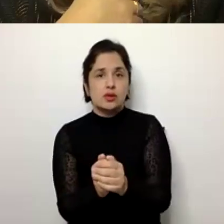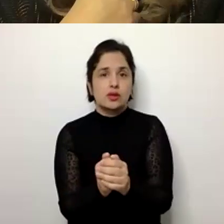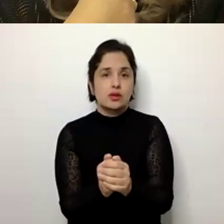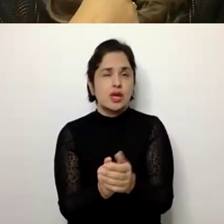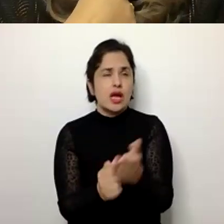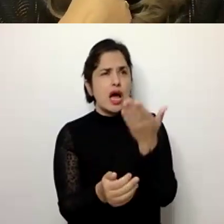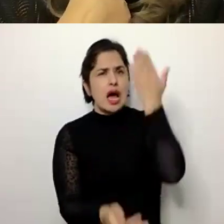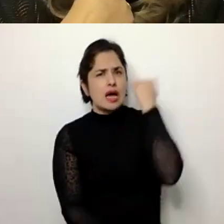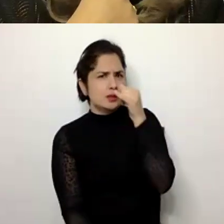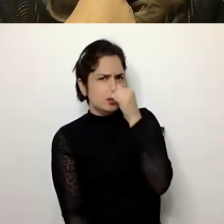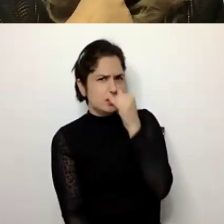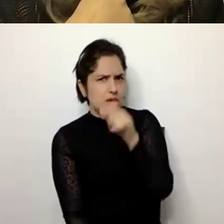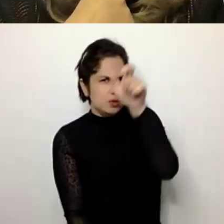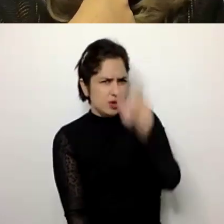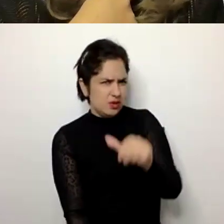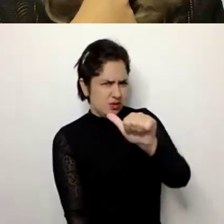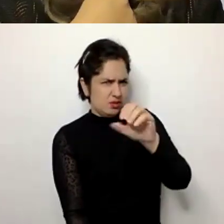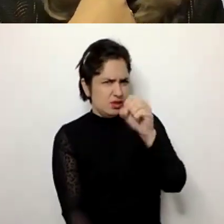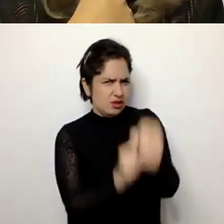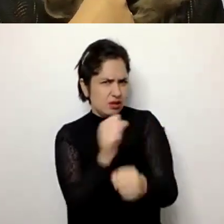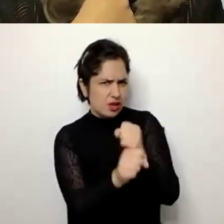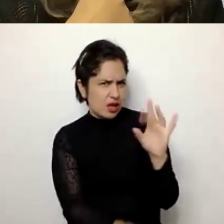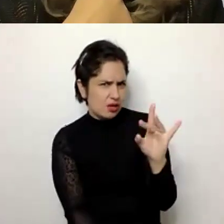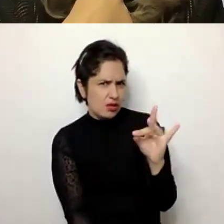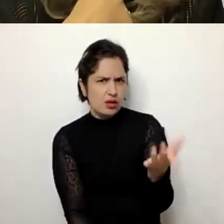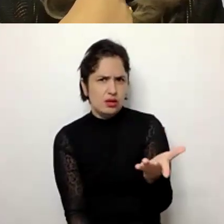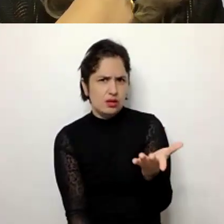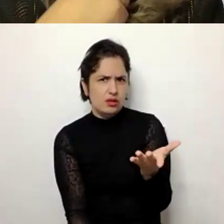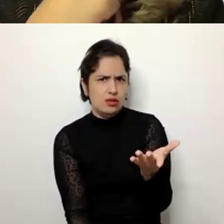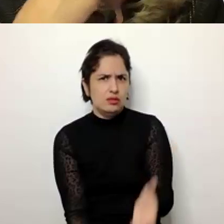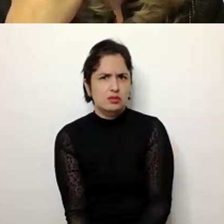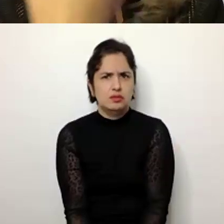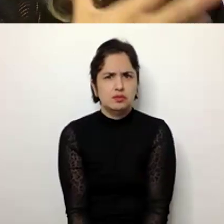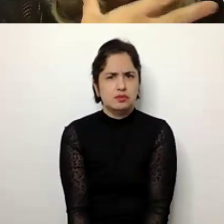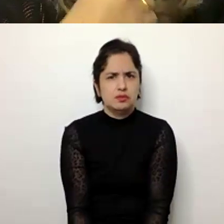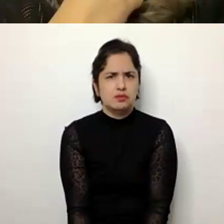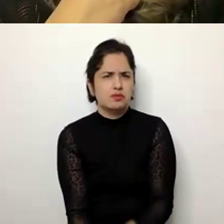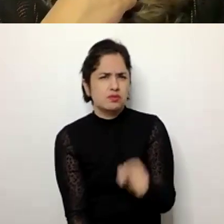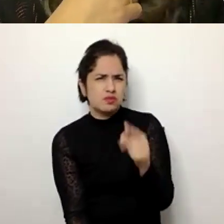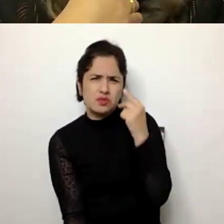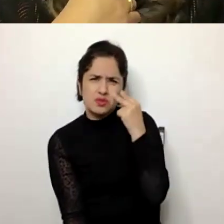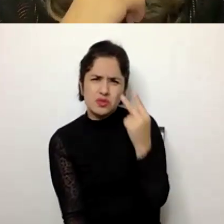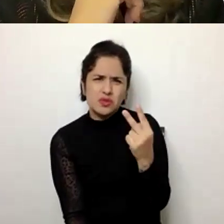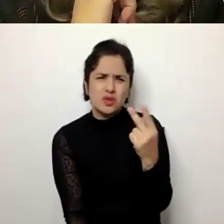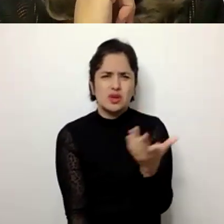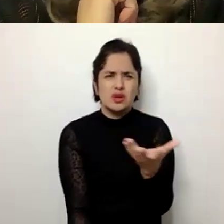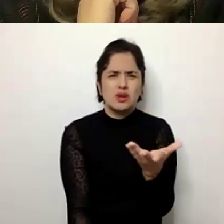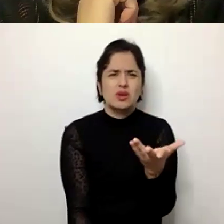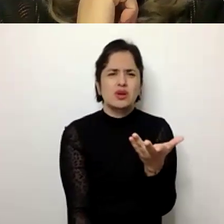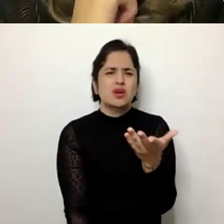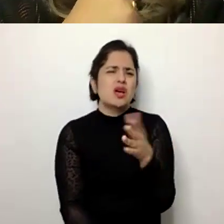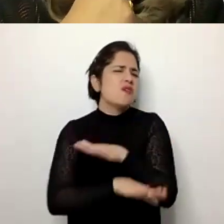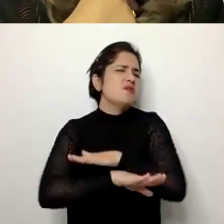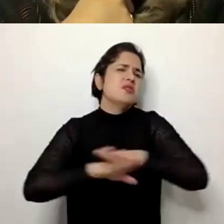atrás, uma pessoa com 60 anos parecia tão velha, né, parecia tão idosa, parecia já no fim da